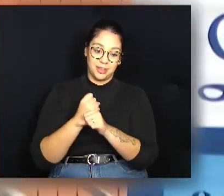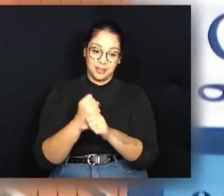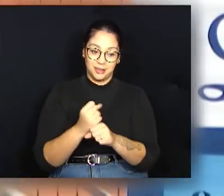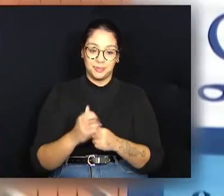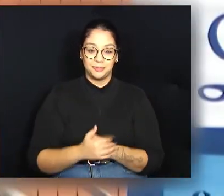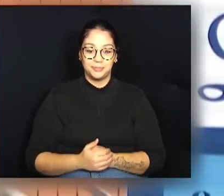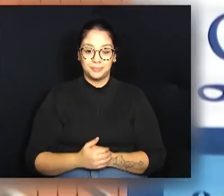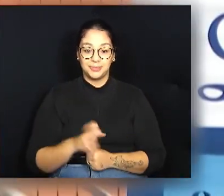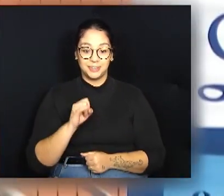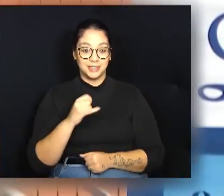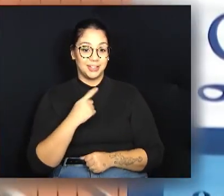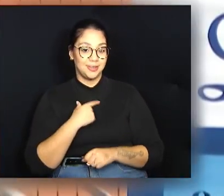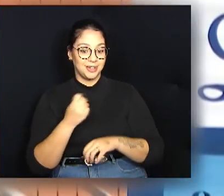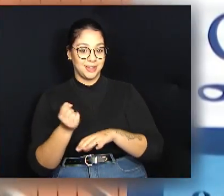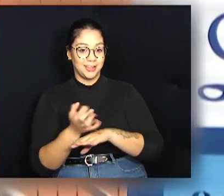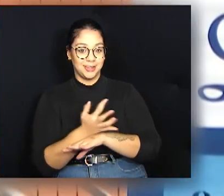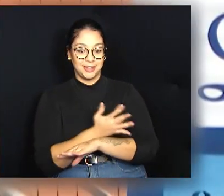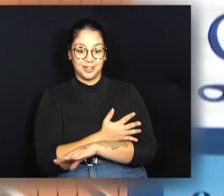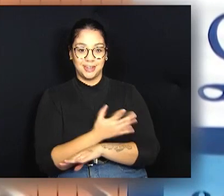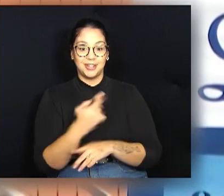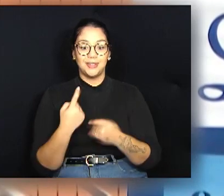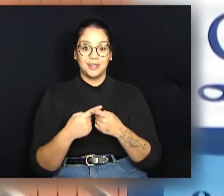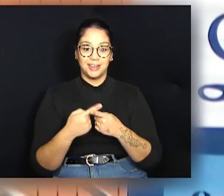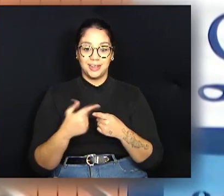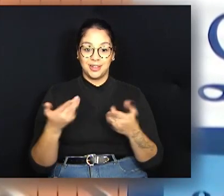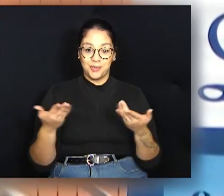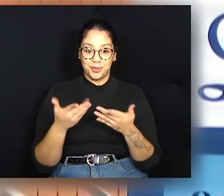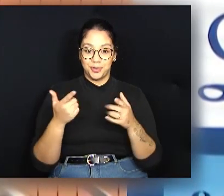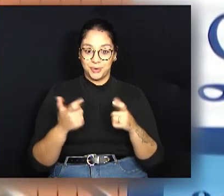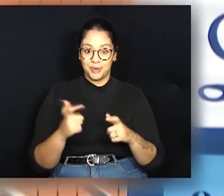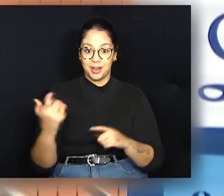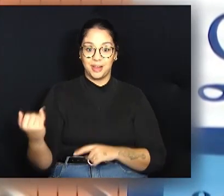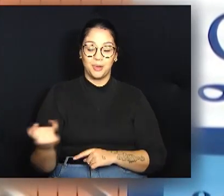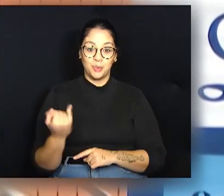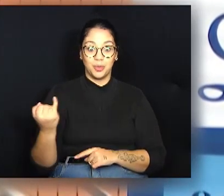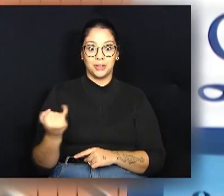me emocionar aqui, vocês não liguem não, porque estar num lugar tão importante como esse,